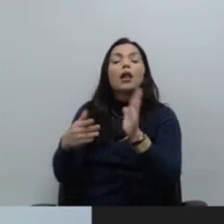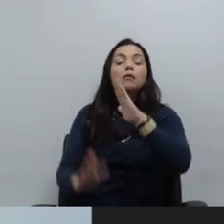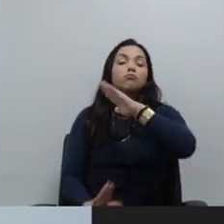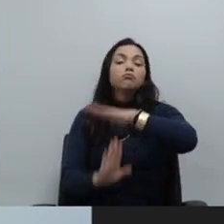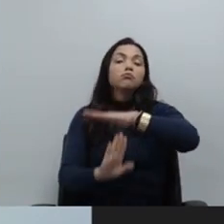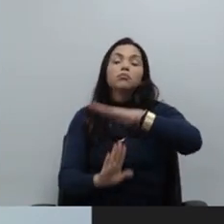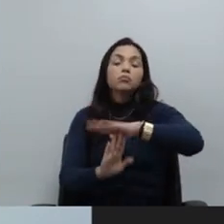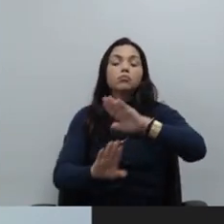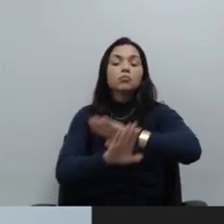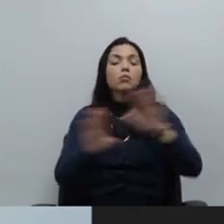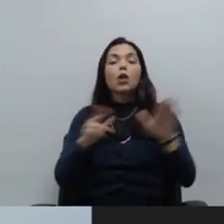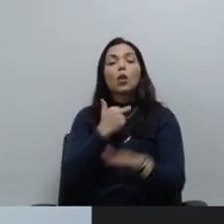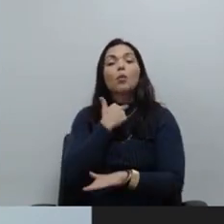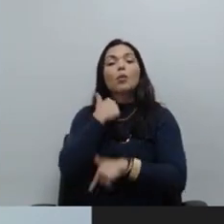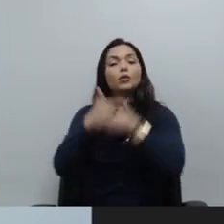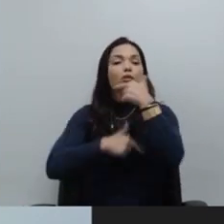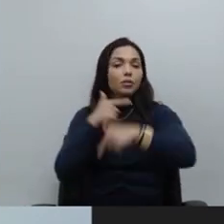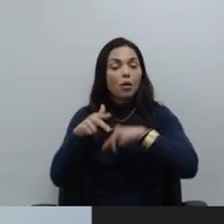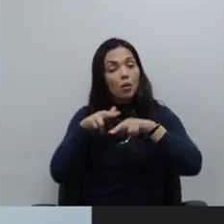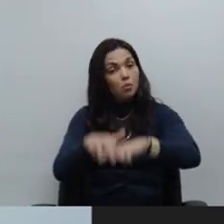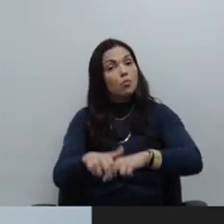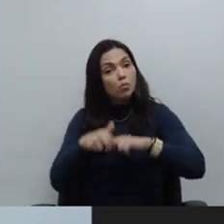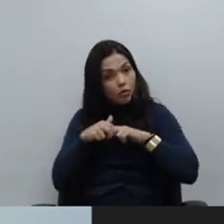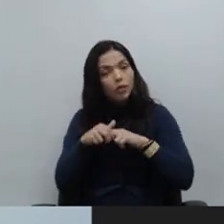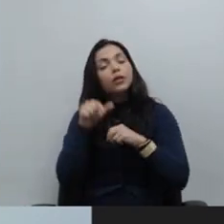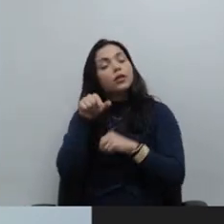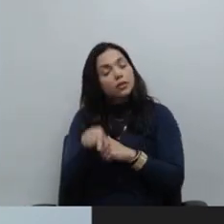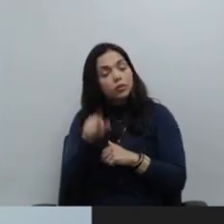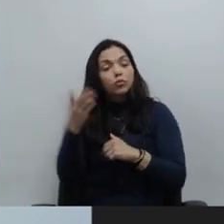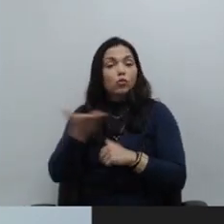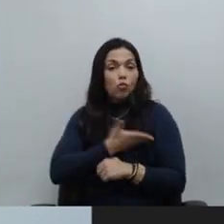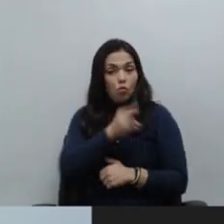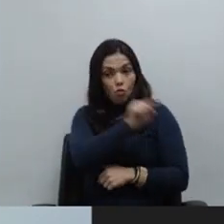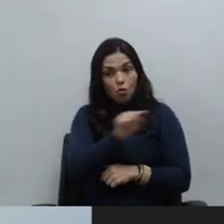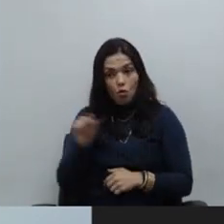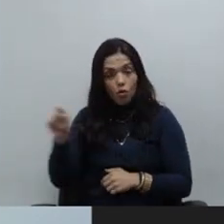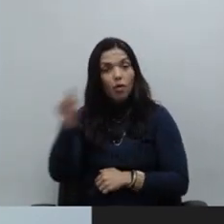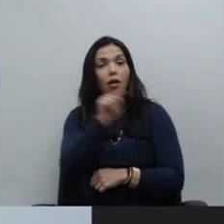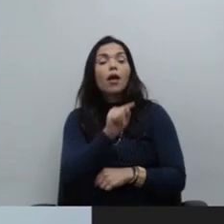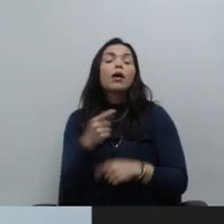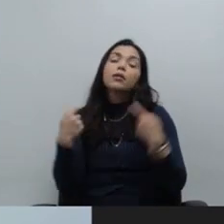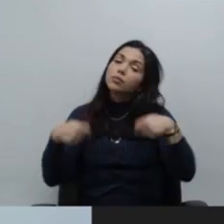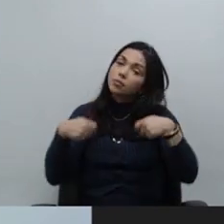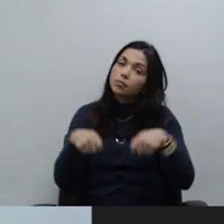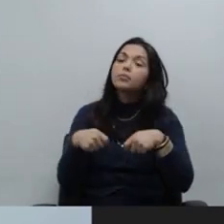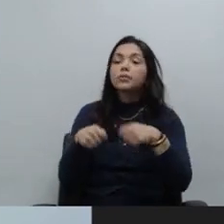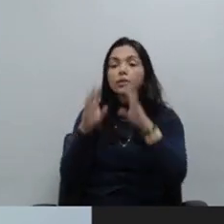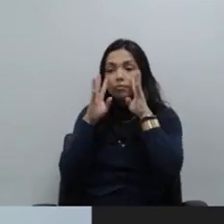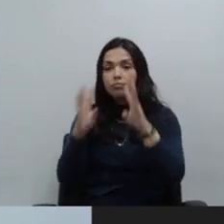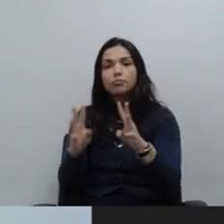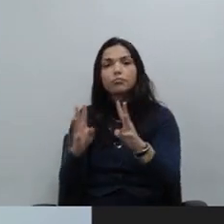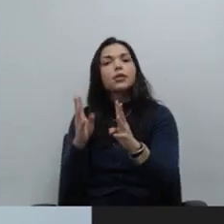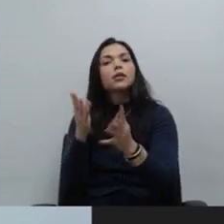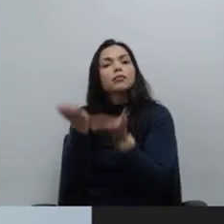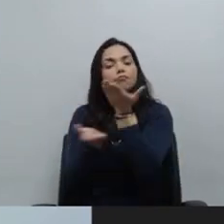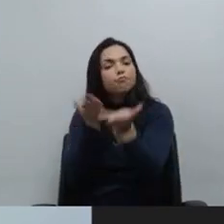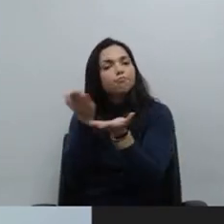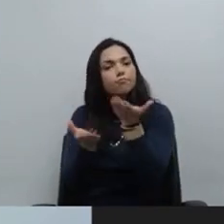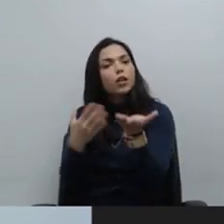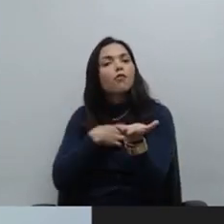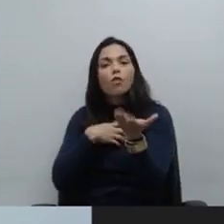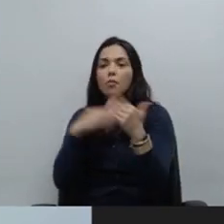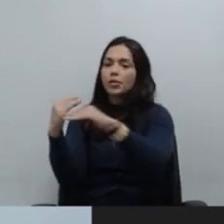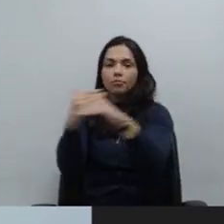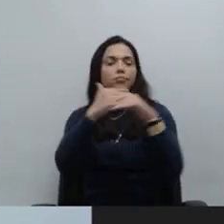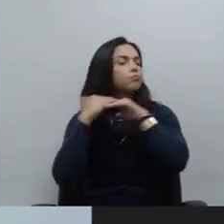efetivamente não seja concretizado e que os colegas possam ser tratados como precisam, na mesma forma, no mesmo